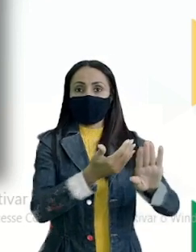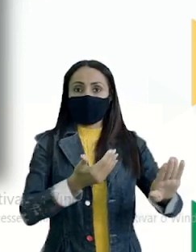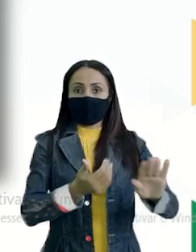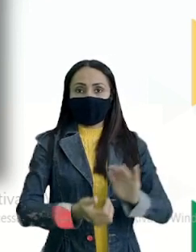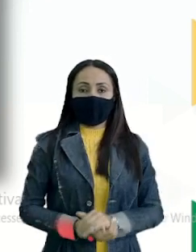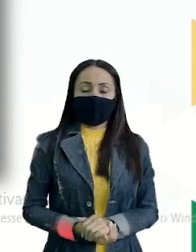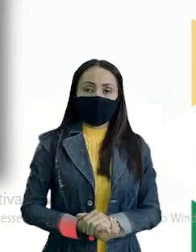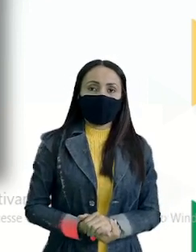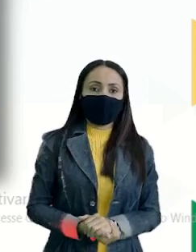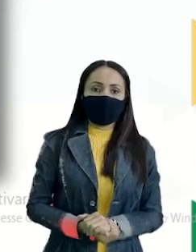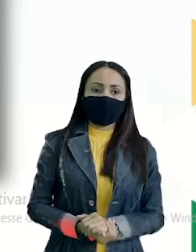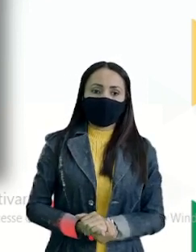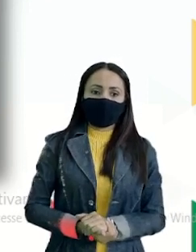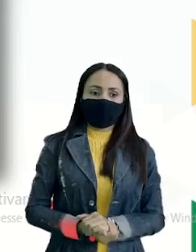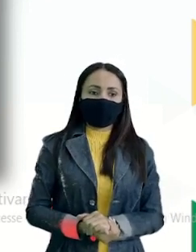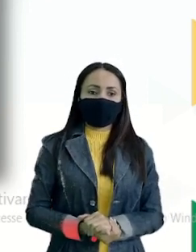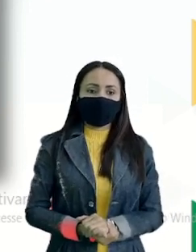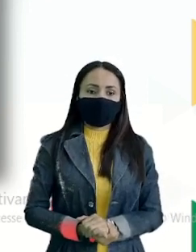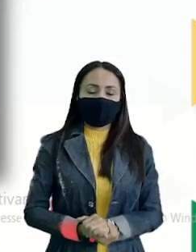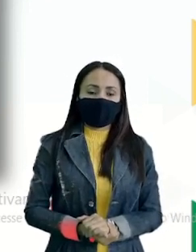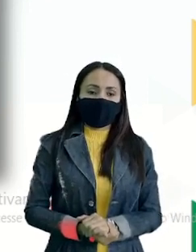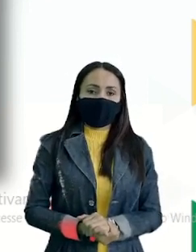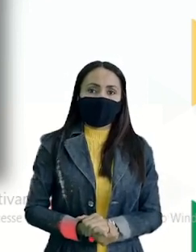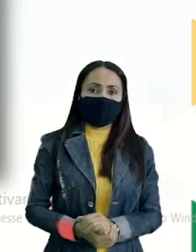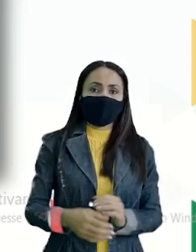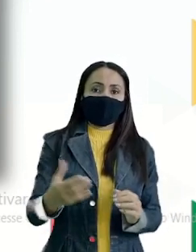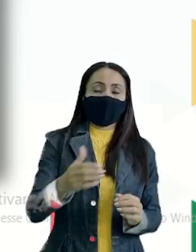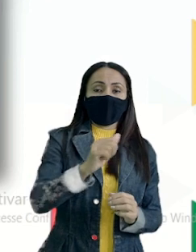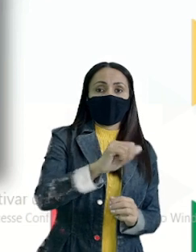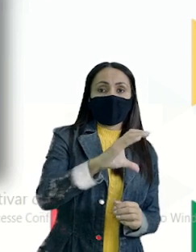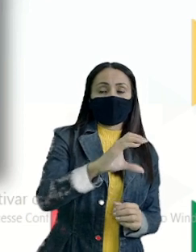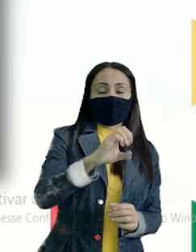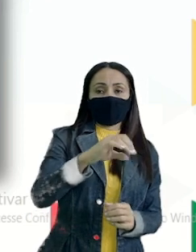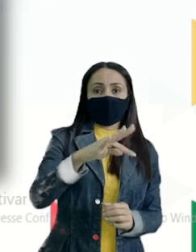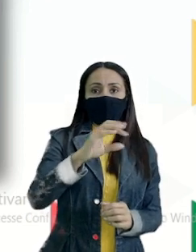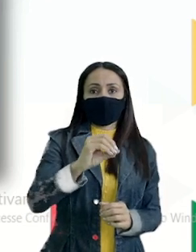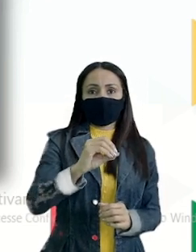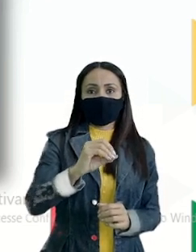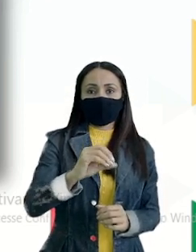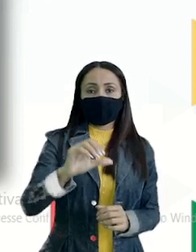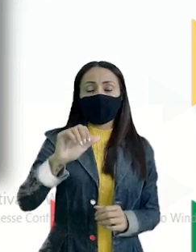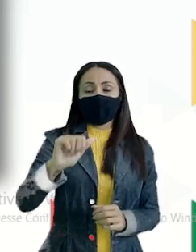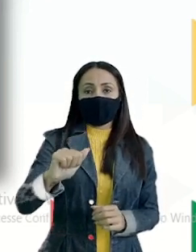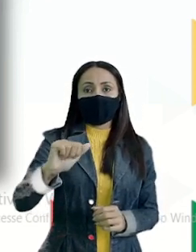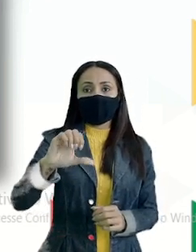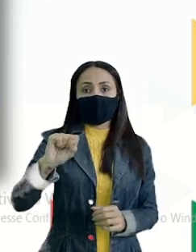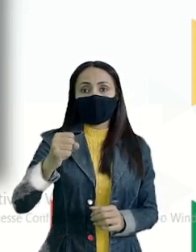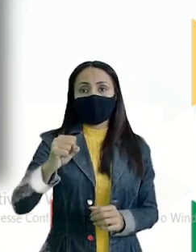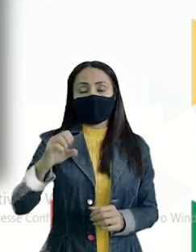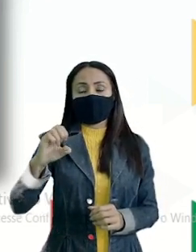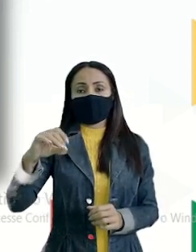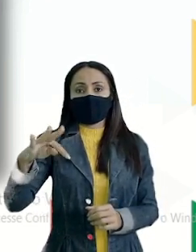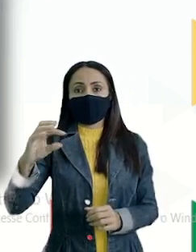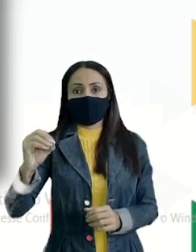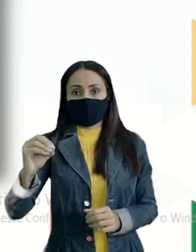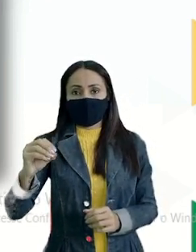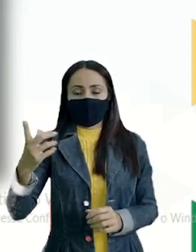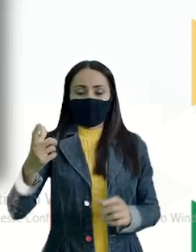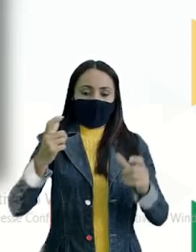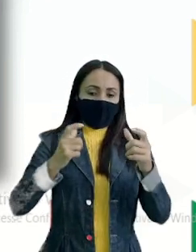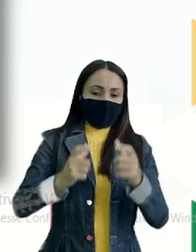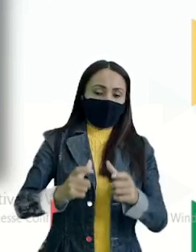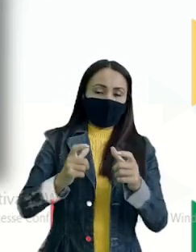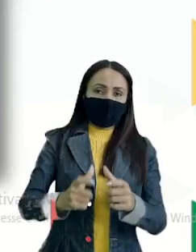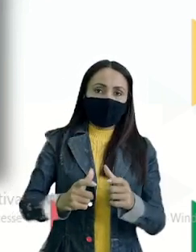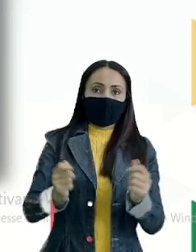Acento E acento com dois S Acento com C Sinal gráfico Acento com dois S Local Onde é